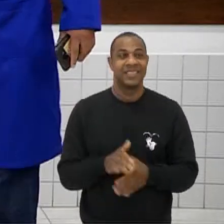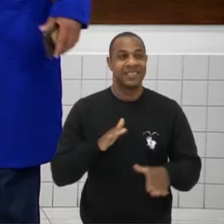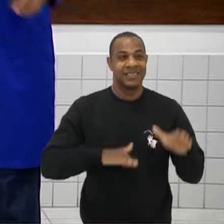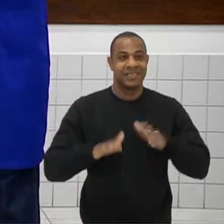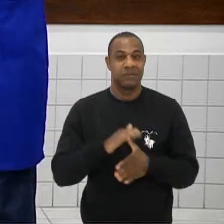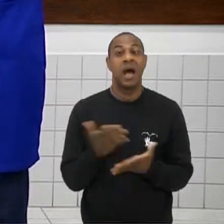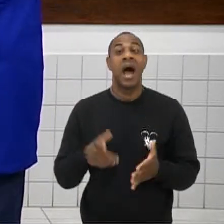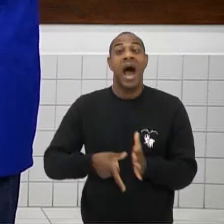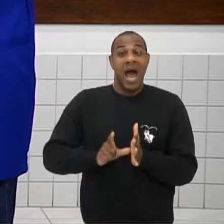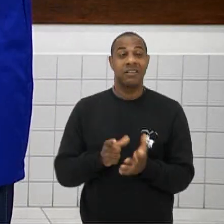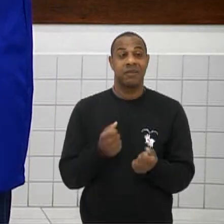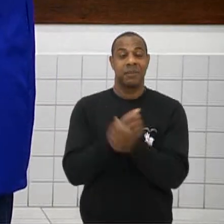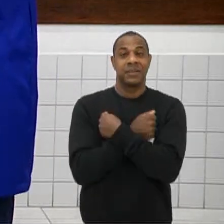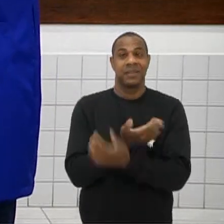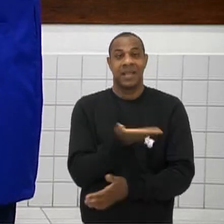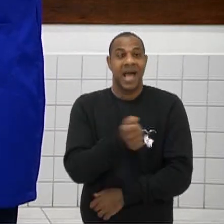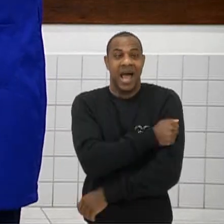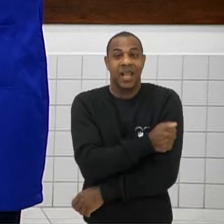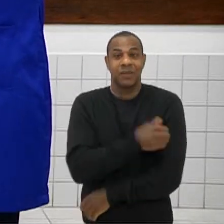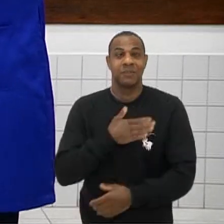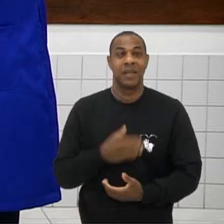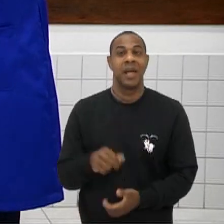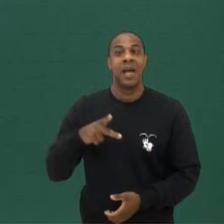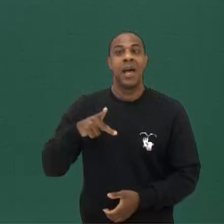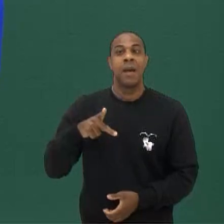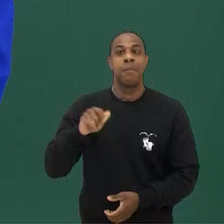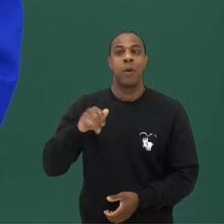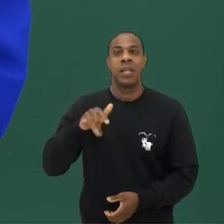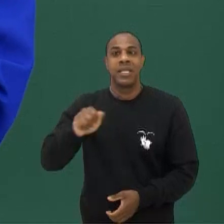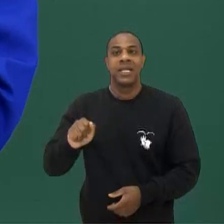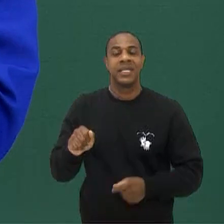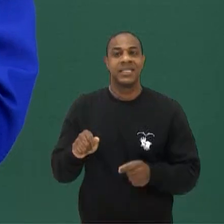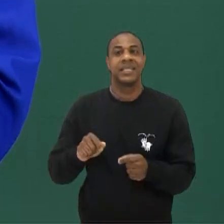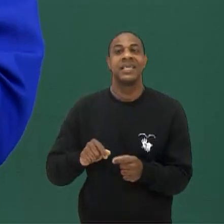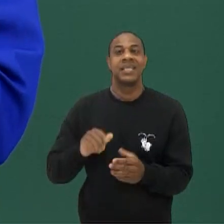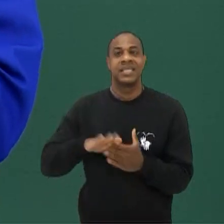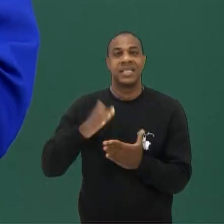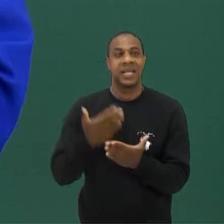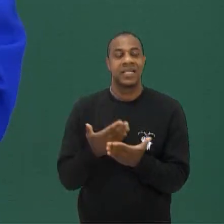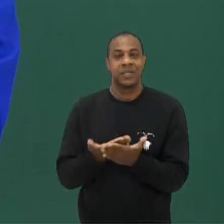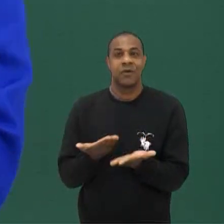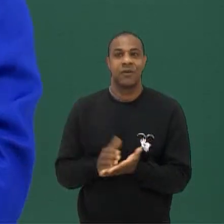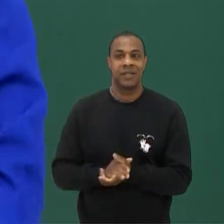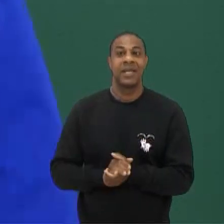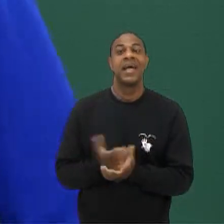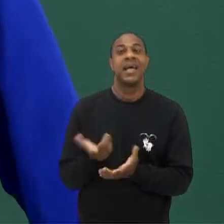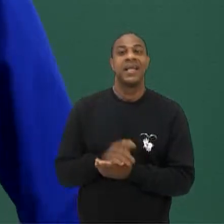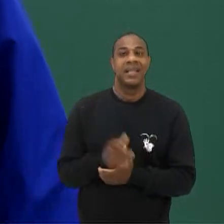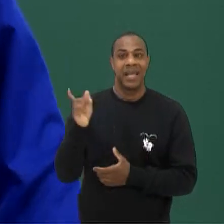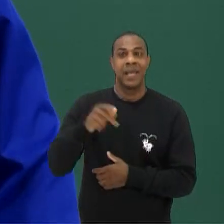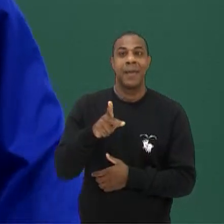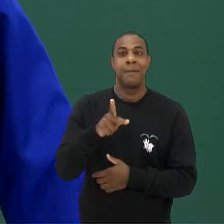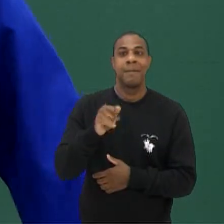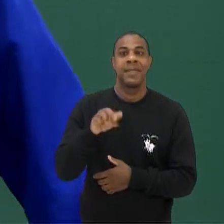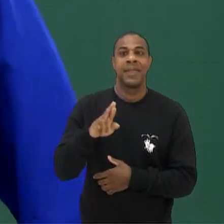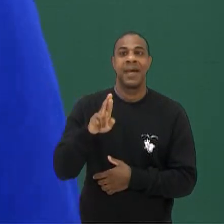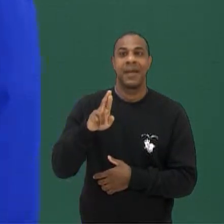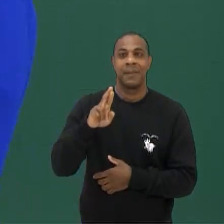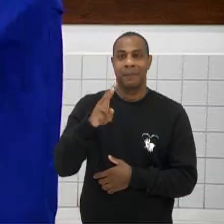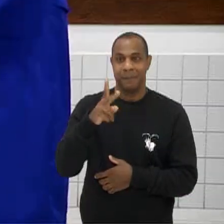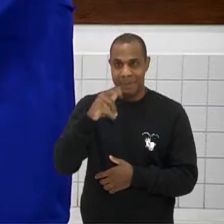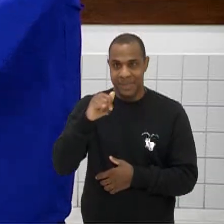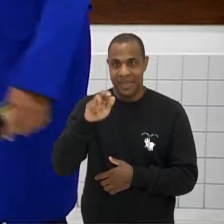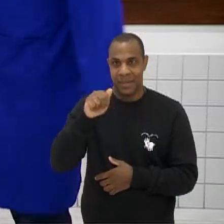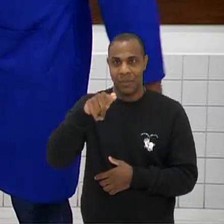Gustavo Deixa eu te mandar um abraço Para uma aluna minha A Poliane Ferreira de Oliveira Do Colégio Estadual Ia do Nespo Em Piracuara Poli Um abração para você Minha